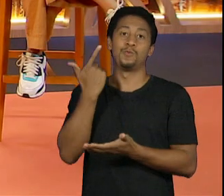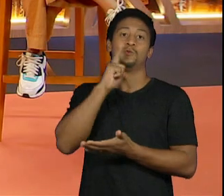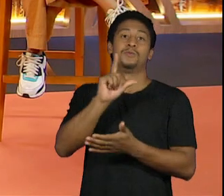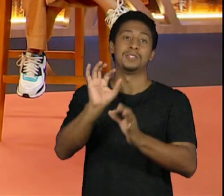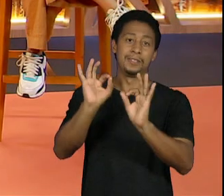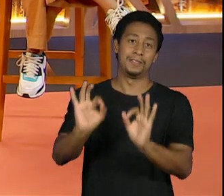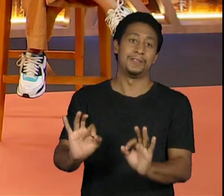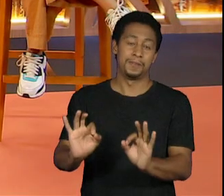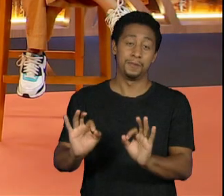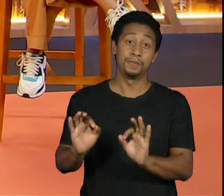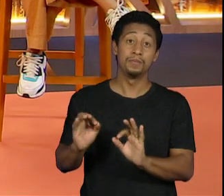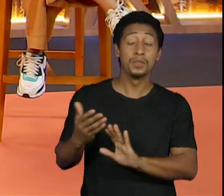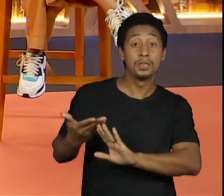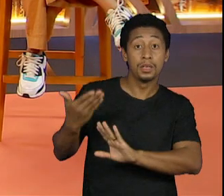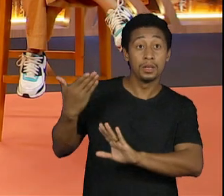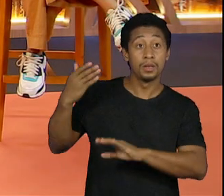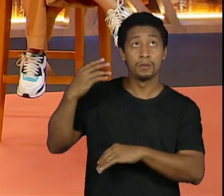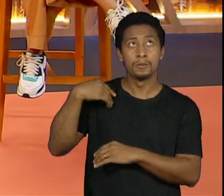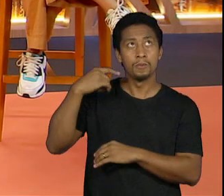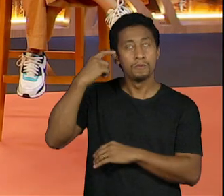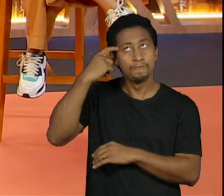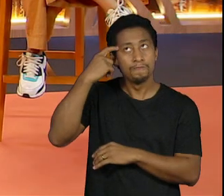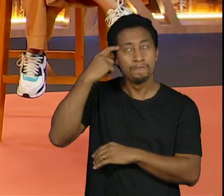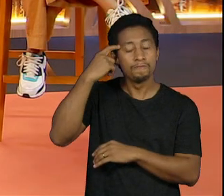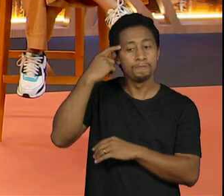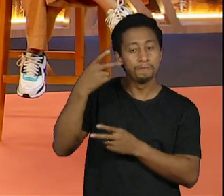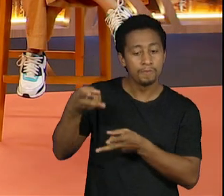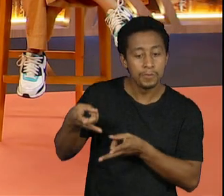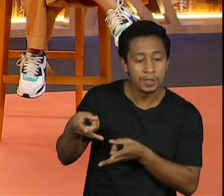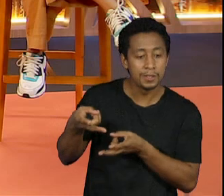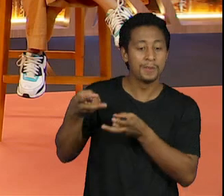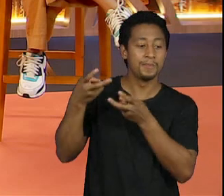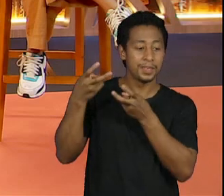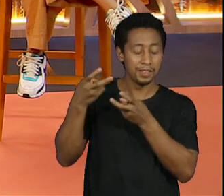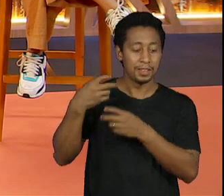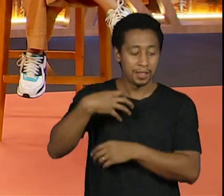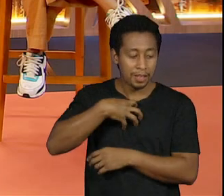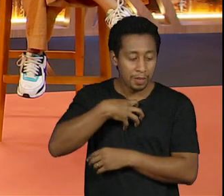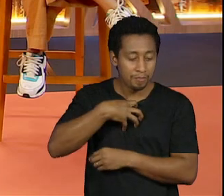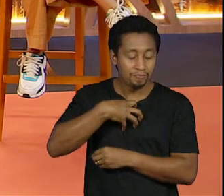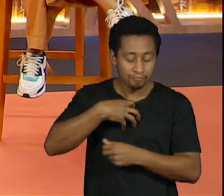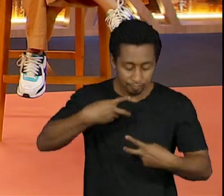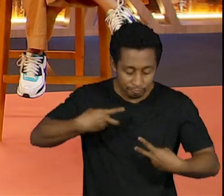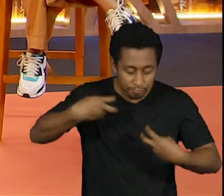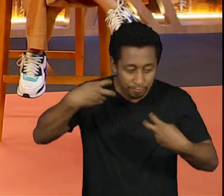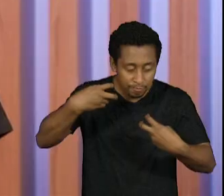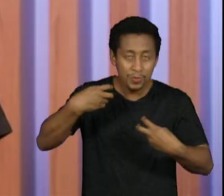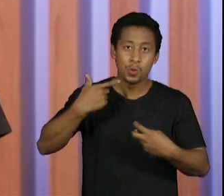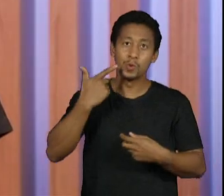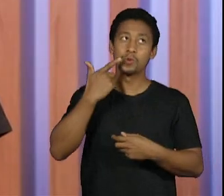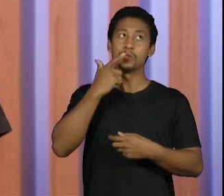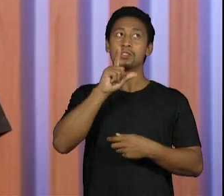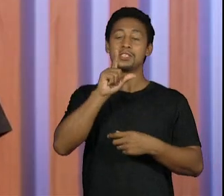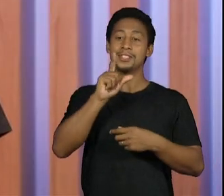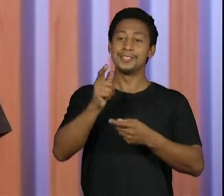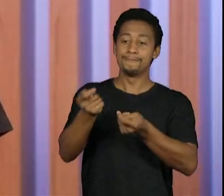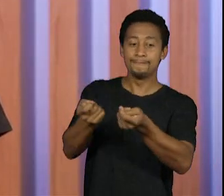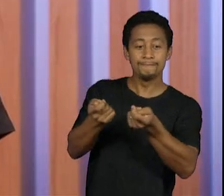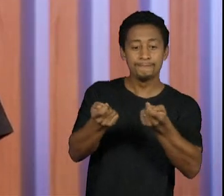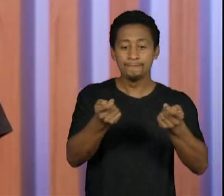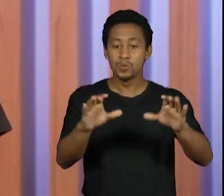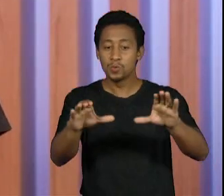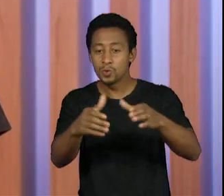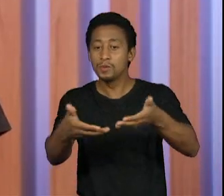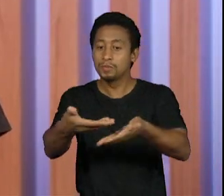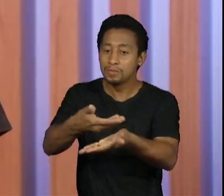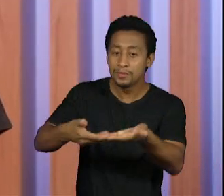percebido um amadurecimento muito grande não só da minha parte mas dessa equipe toda também o que faz